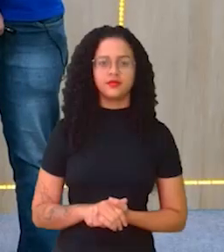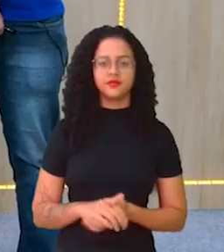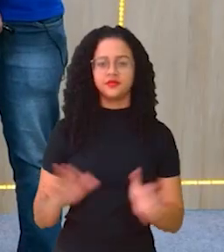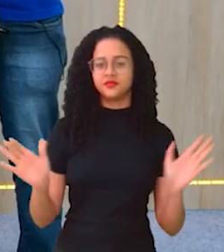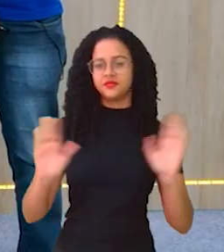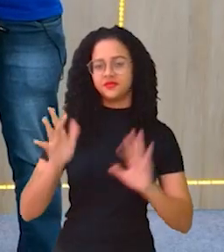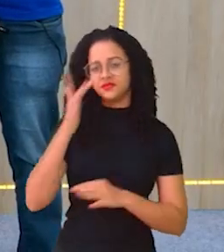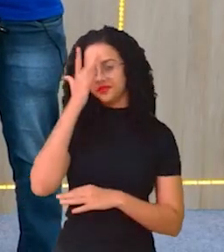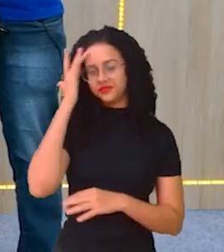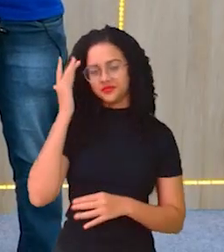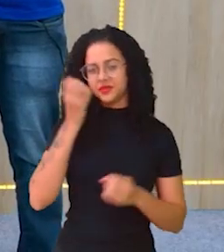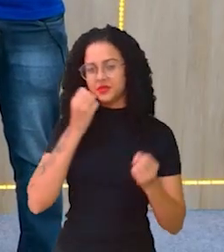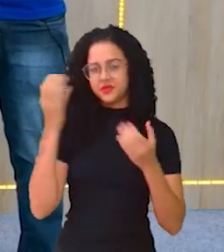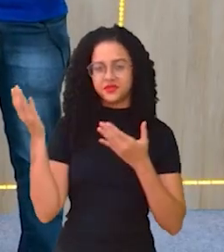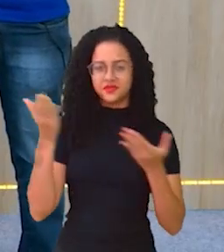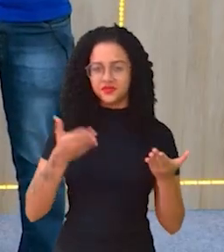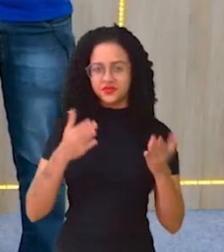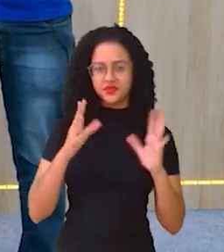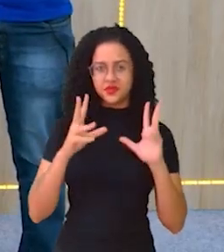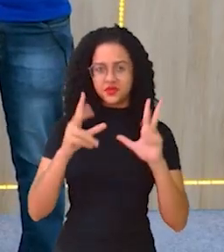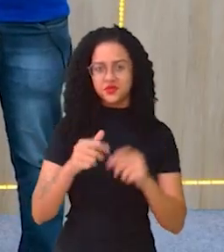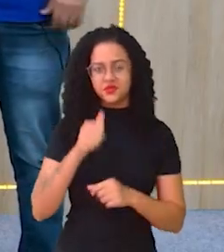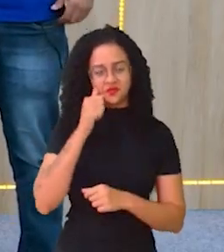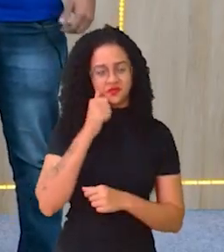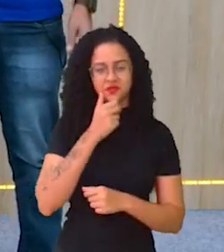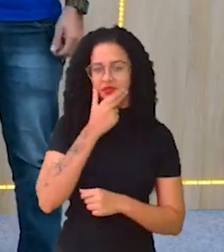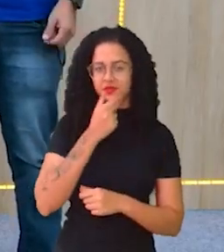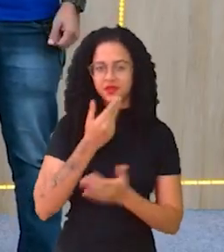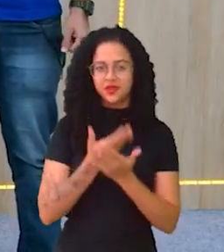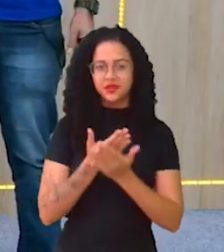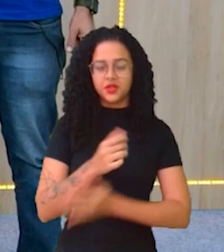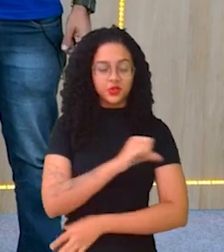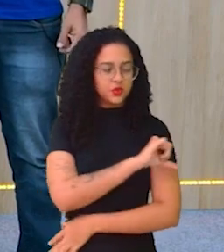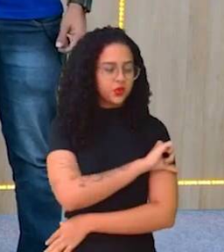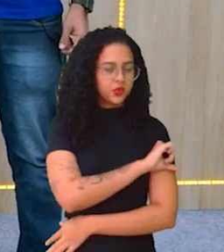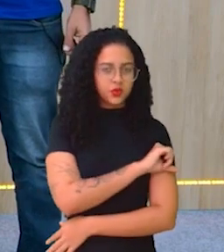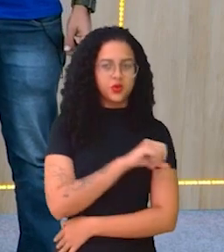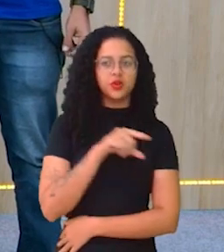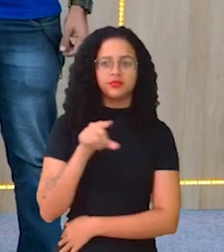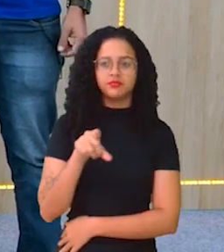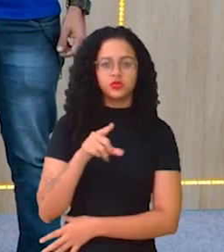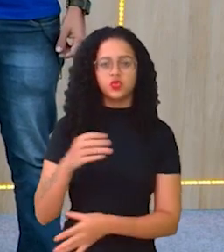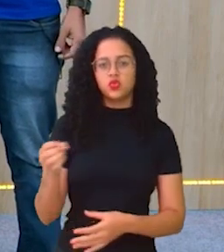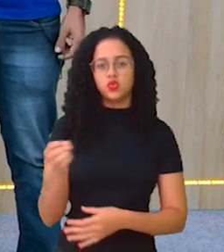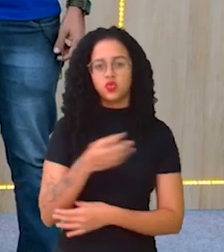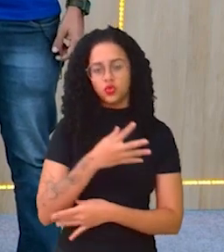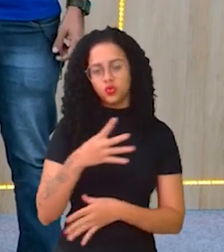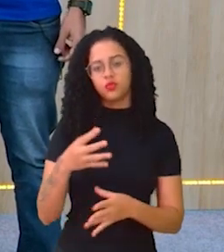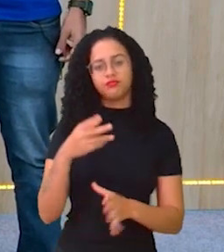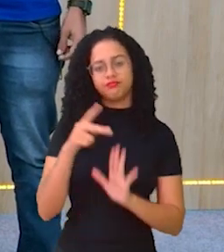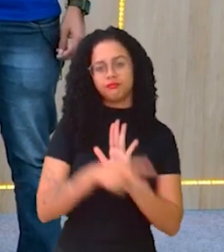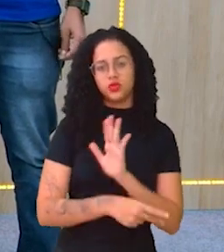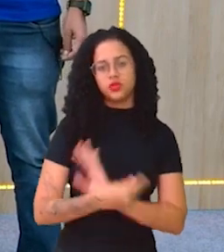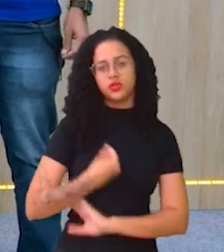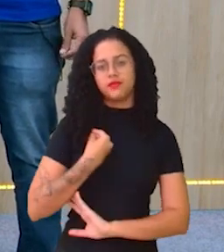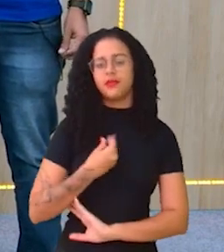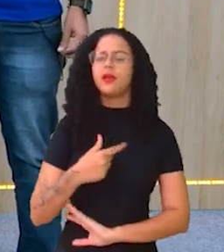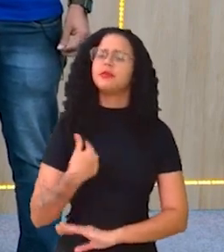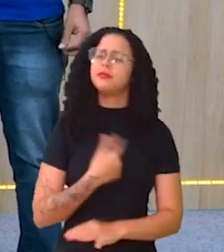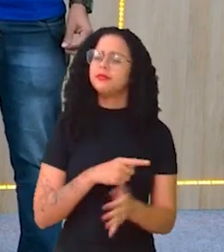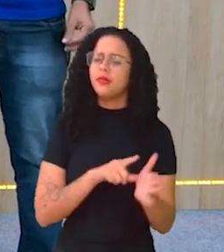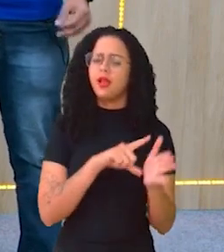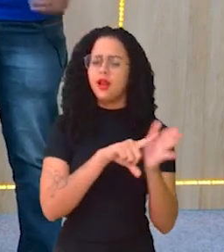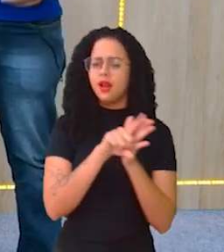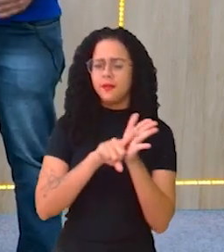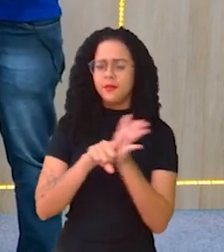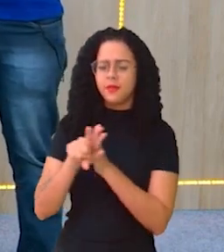Oi gente, bem-vindos, bem-vindas a nossa aula do nono ano desse novo componente super massa que a gente tá pesquisando, tá